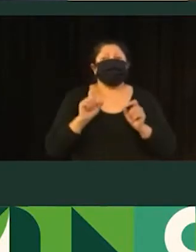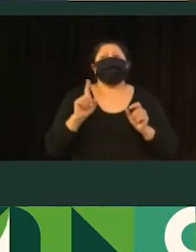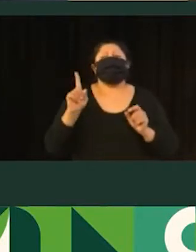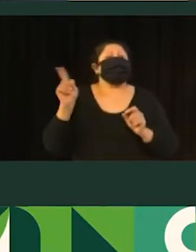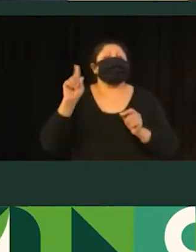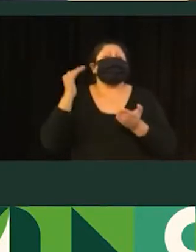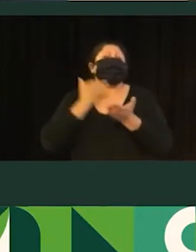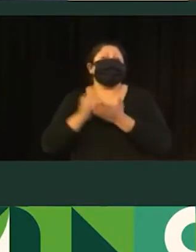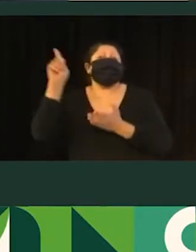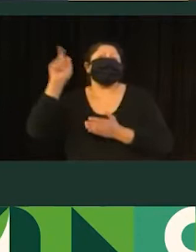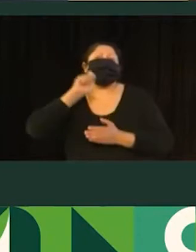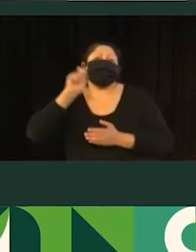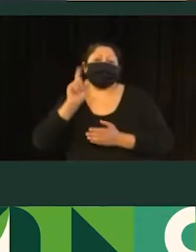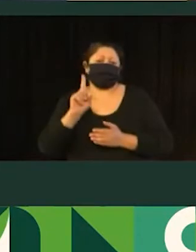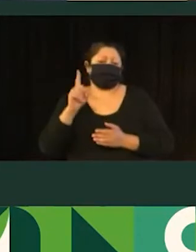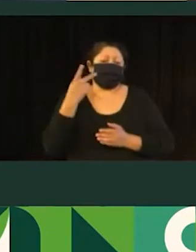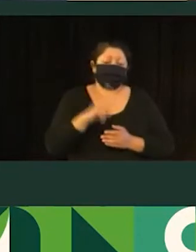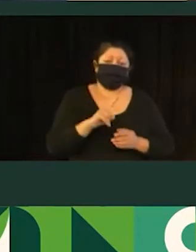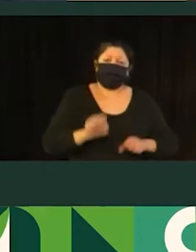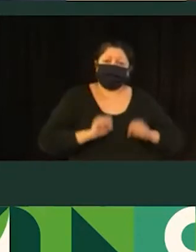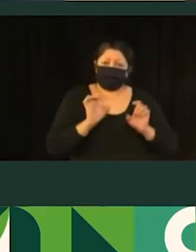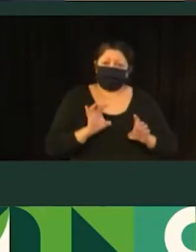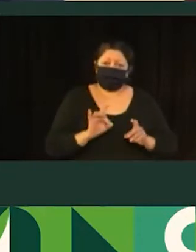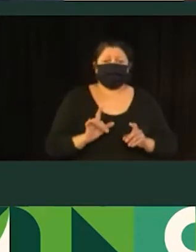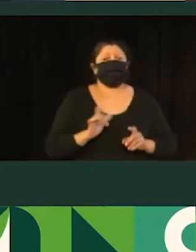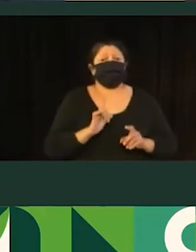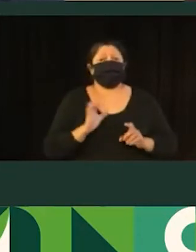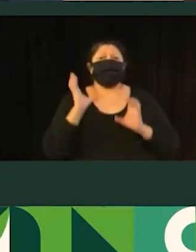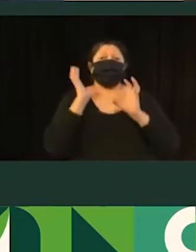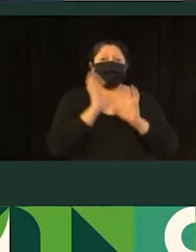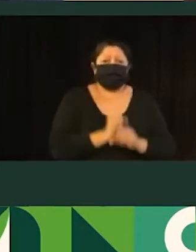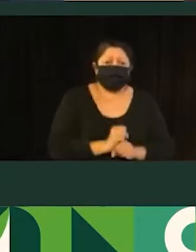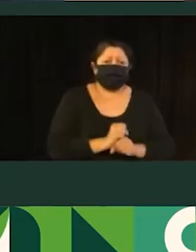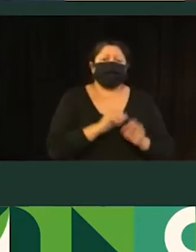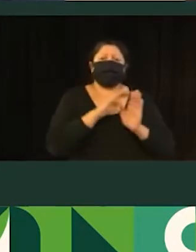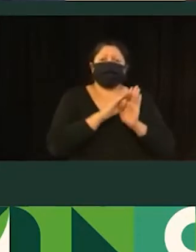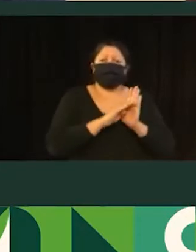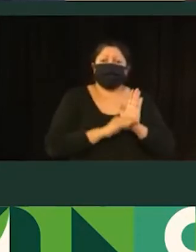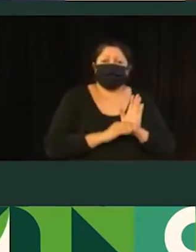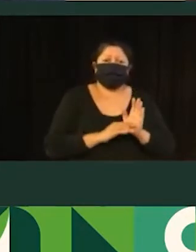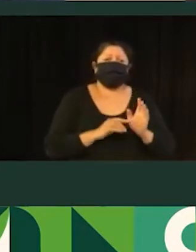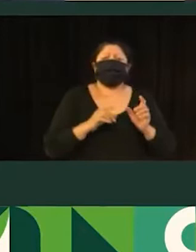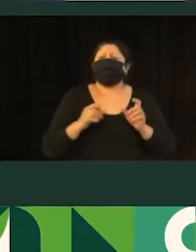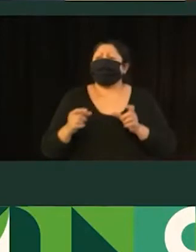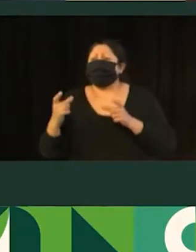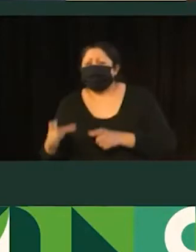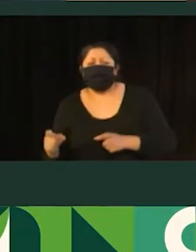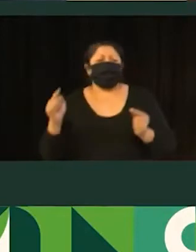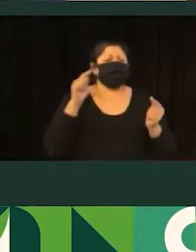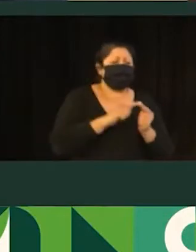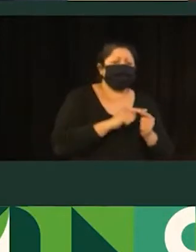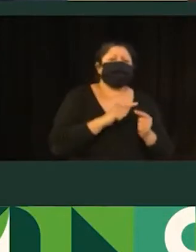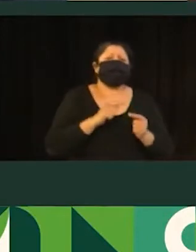lá na primeira entrevista. Então, esse levantamento foi feito em quatro etapas principais, origem, destino, motivo da viagem, frequência de